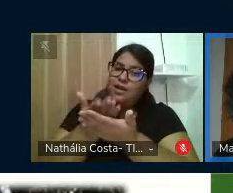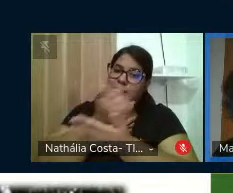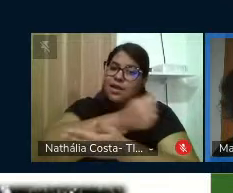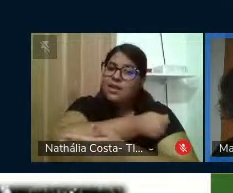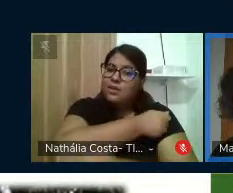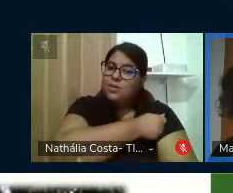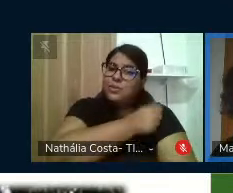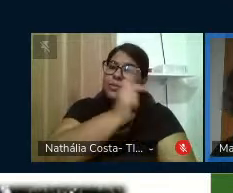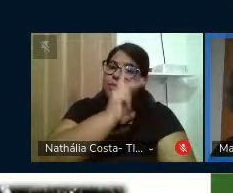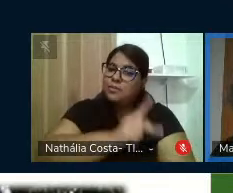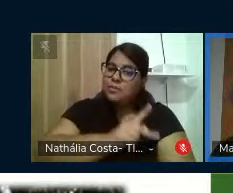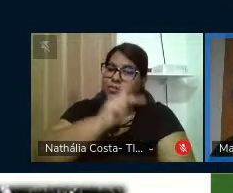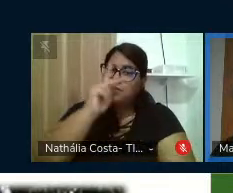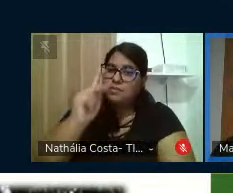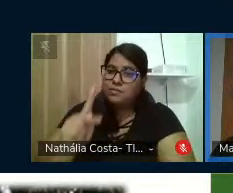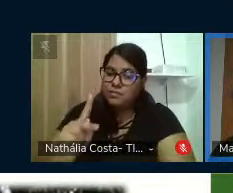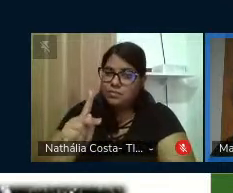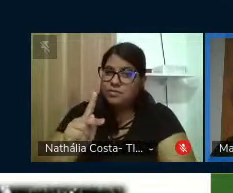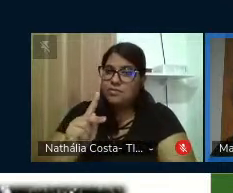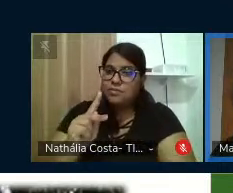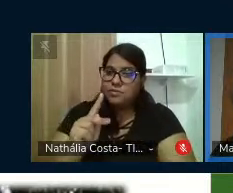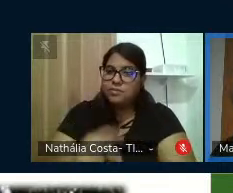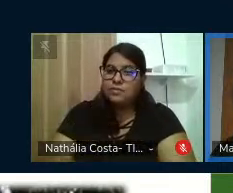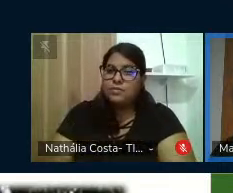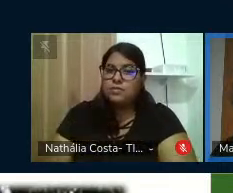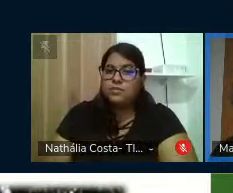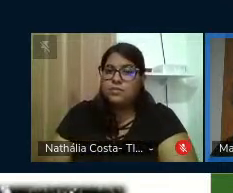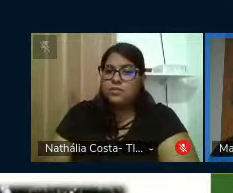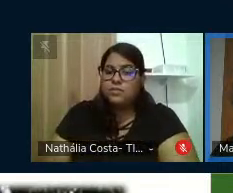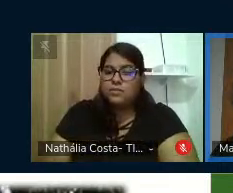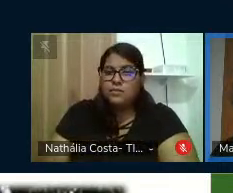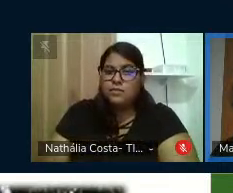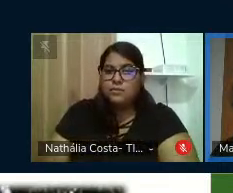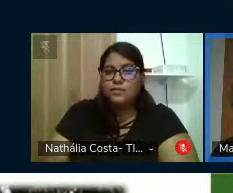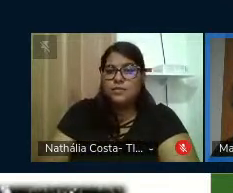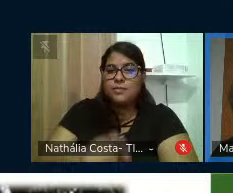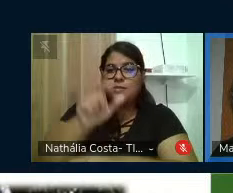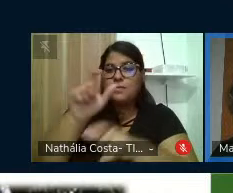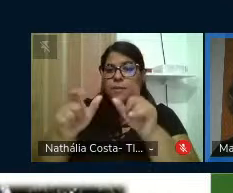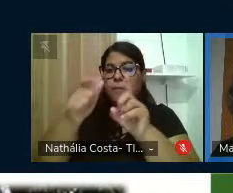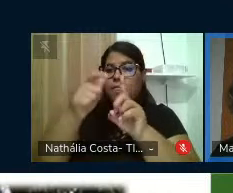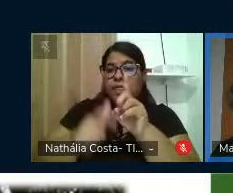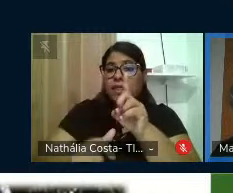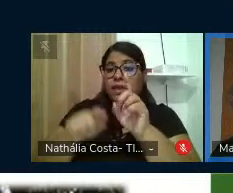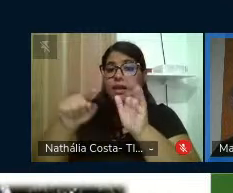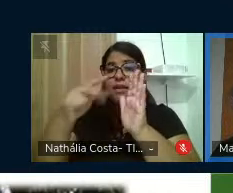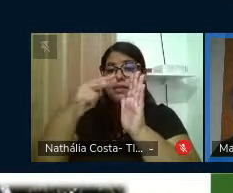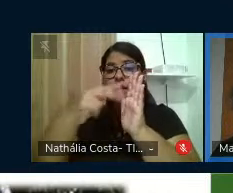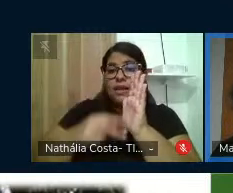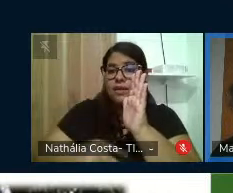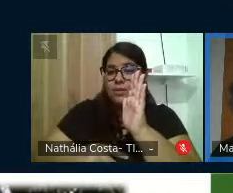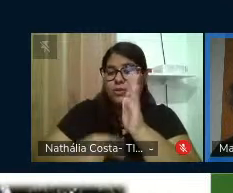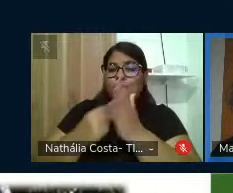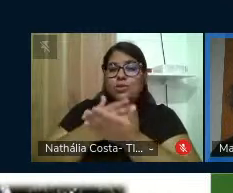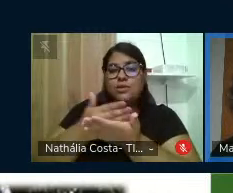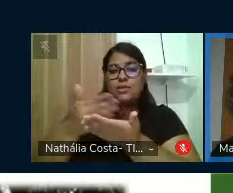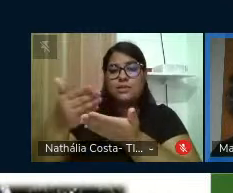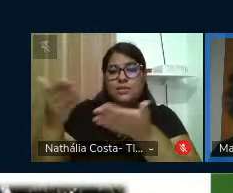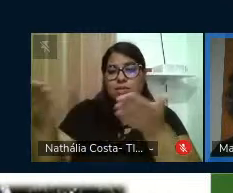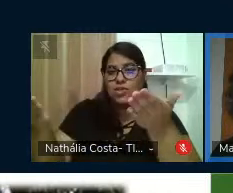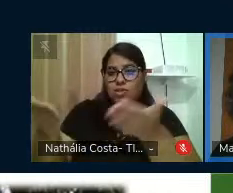e professores sejam os grandes sujeitos dessa leitura. Desde já,